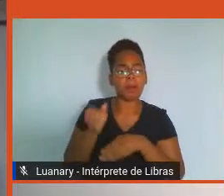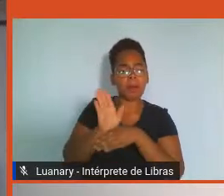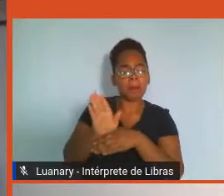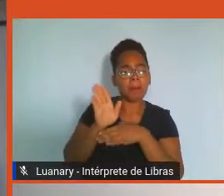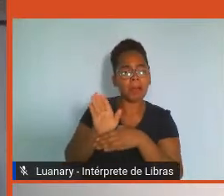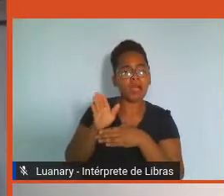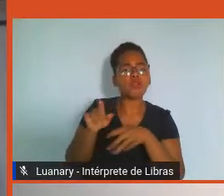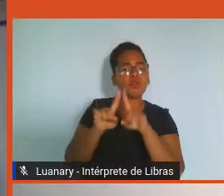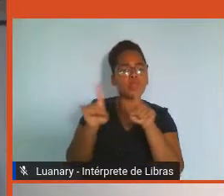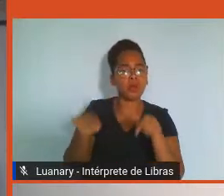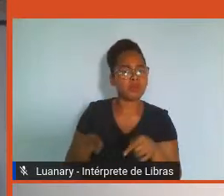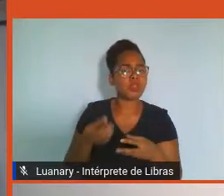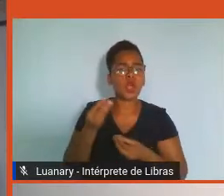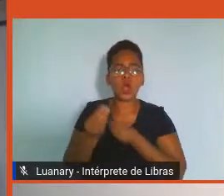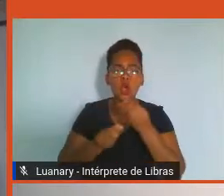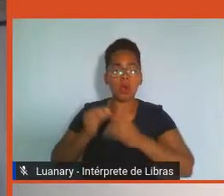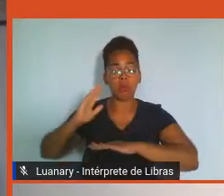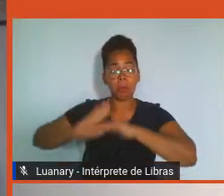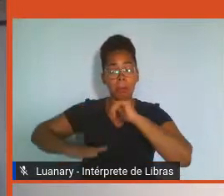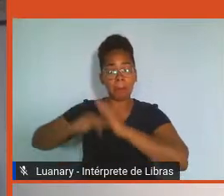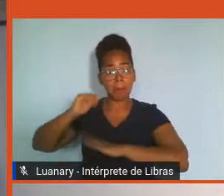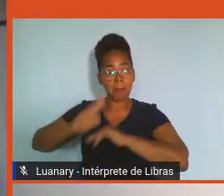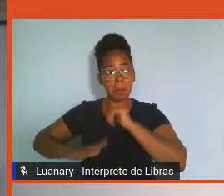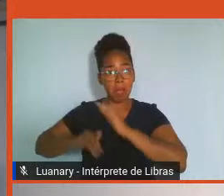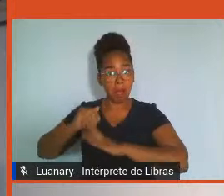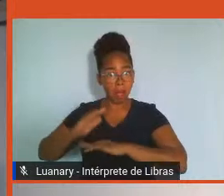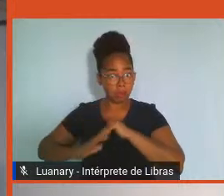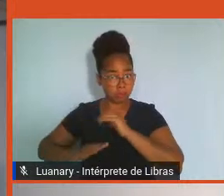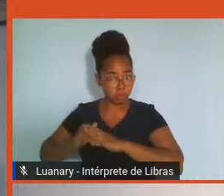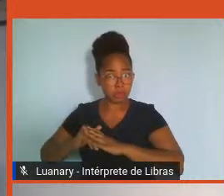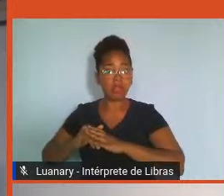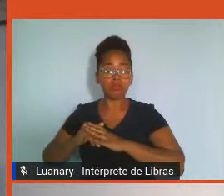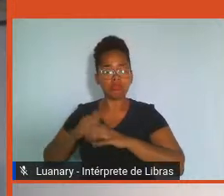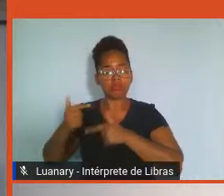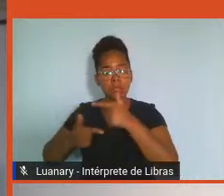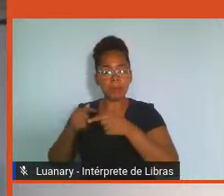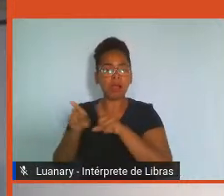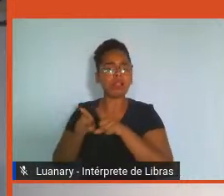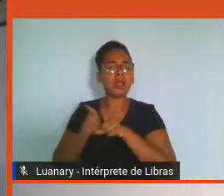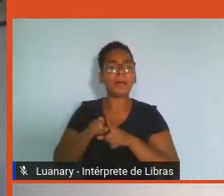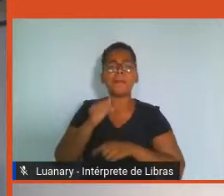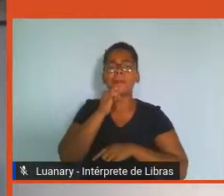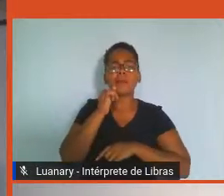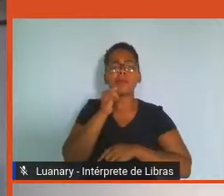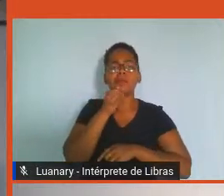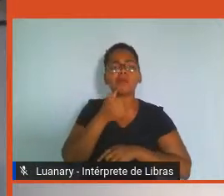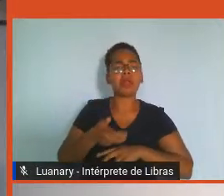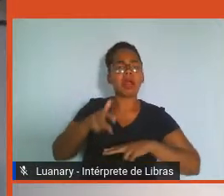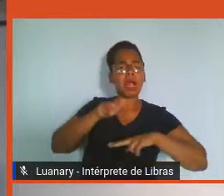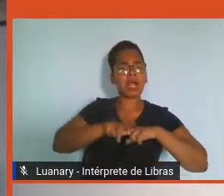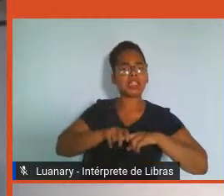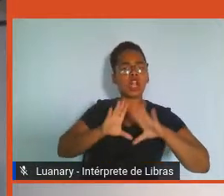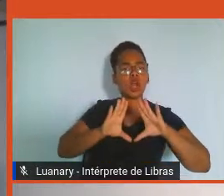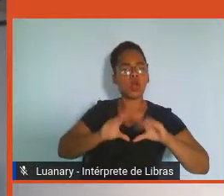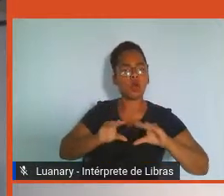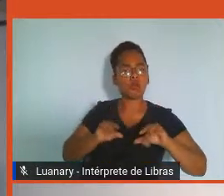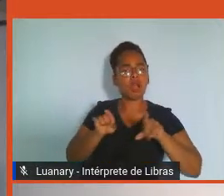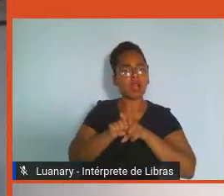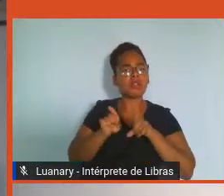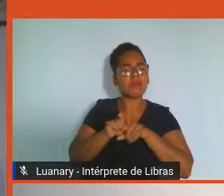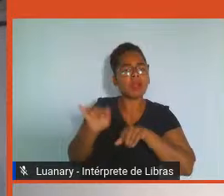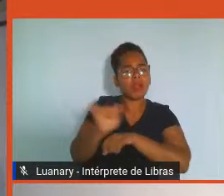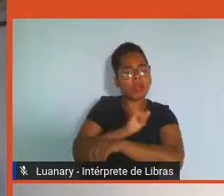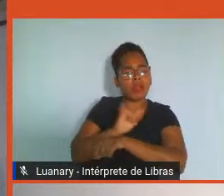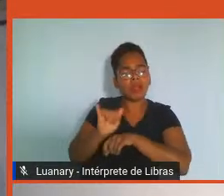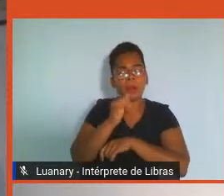incrementos simples no ambiente de trabalho, como cadeiras mais confortáveis, até medidas mais sofisticadas, como mudanças na